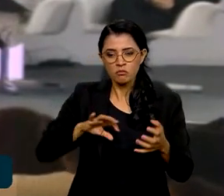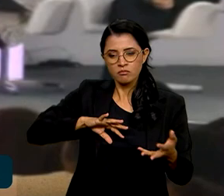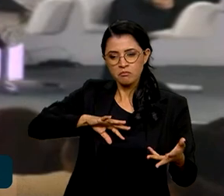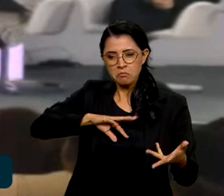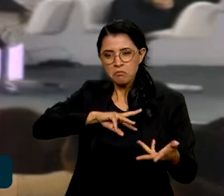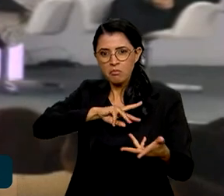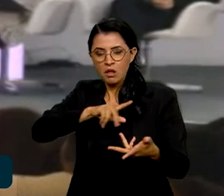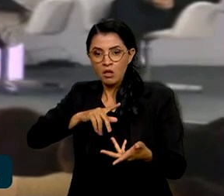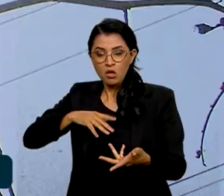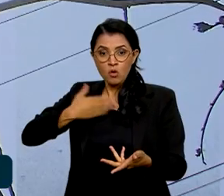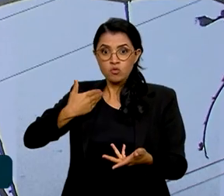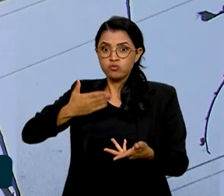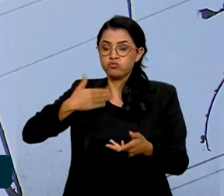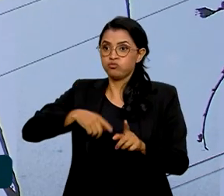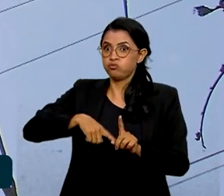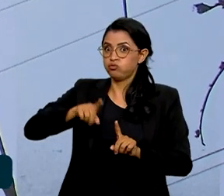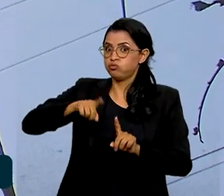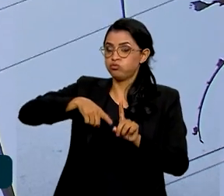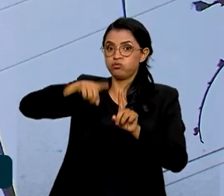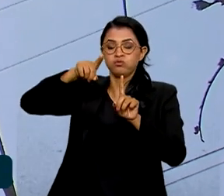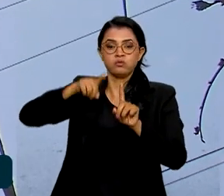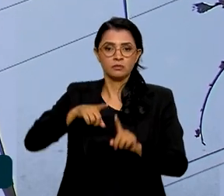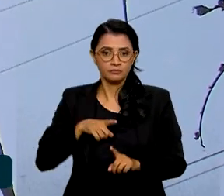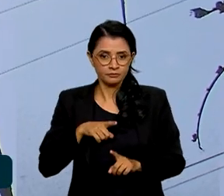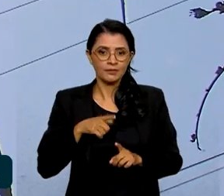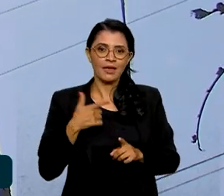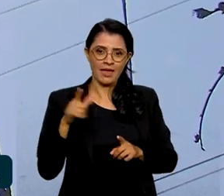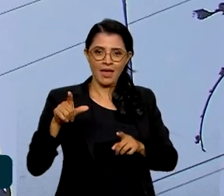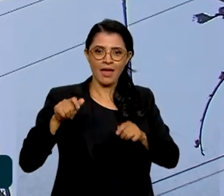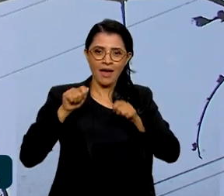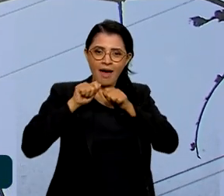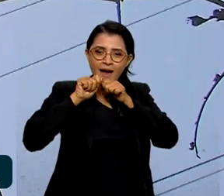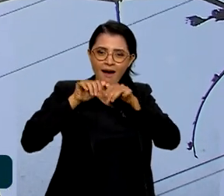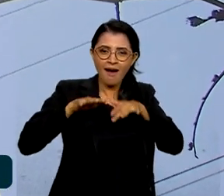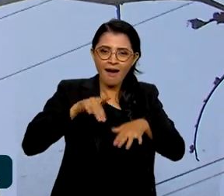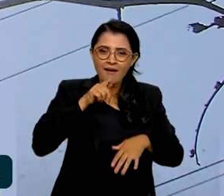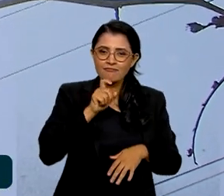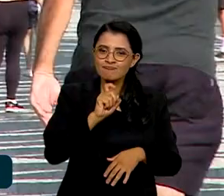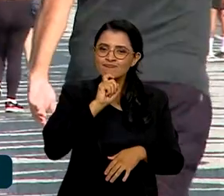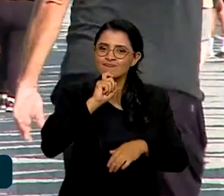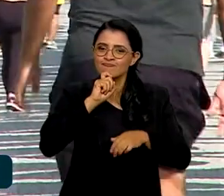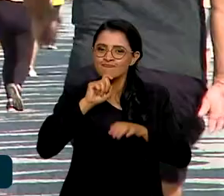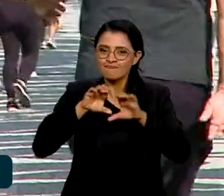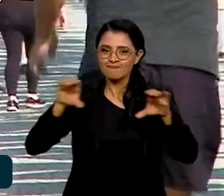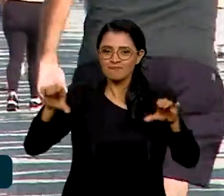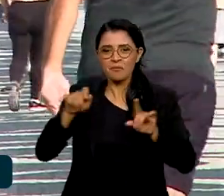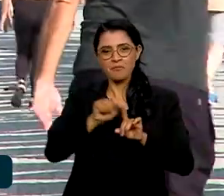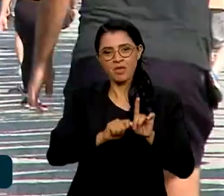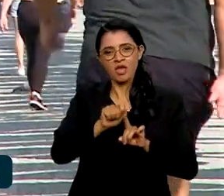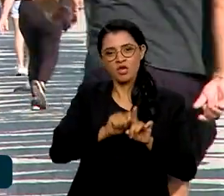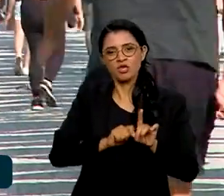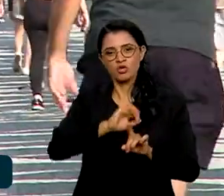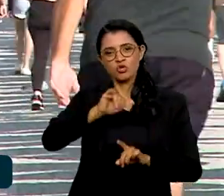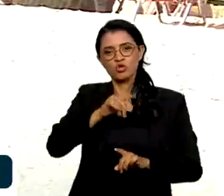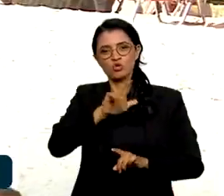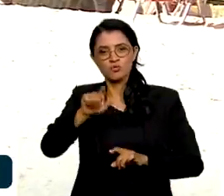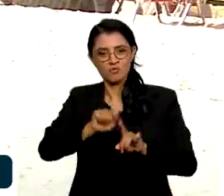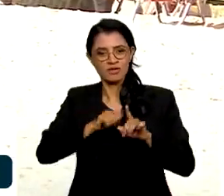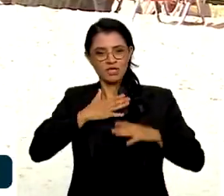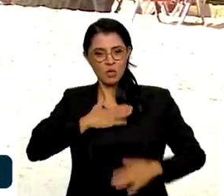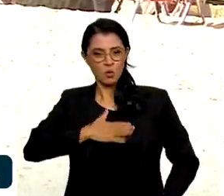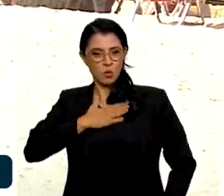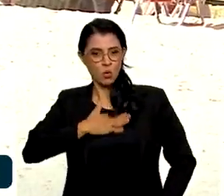cada vez mais quente. Fora do ar-condicionado, entre os meses de julho e agosto deste ano, as